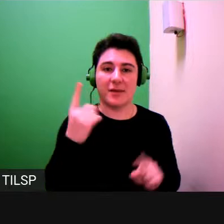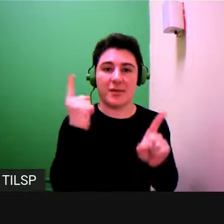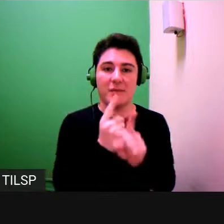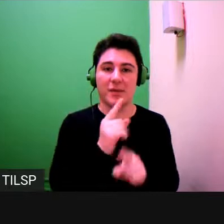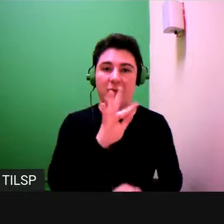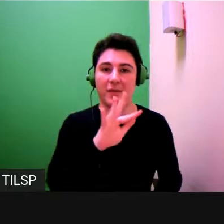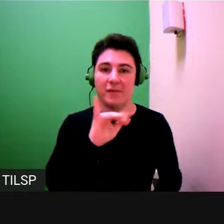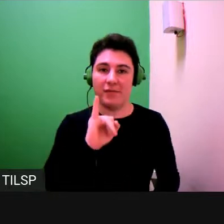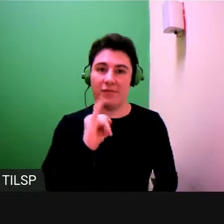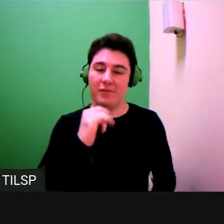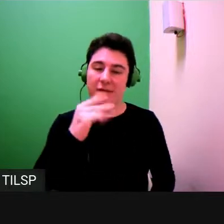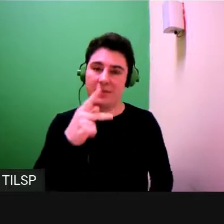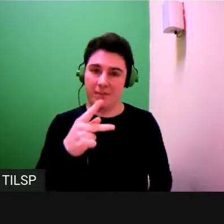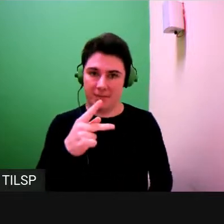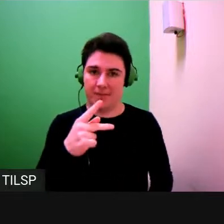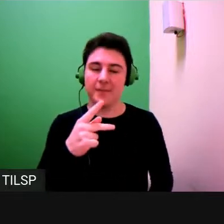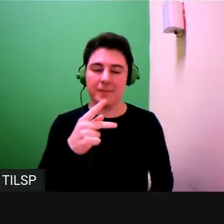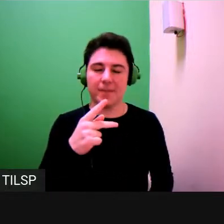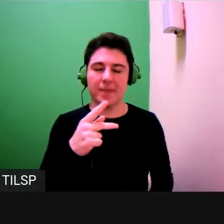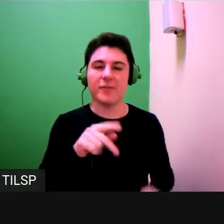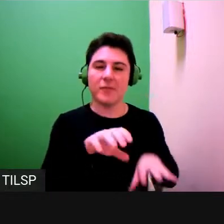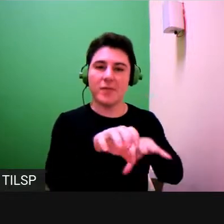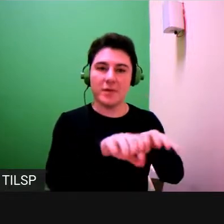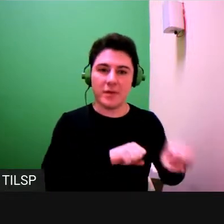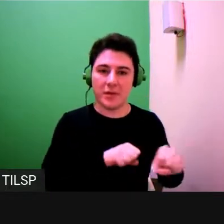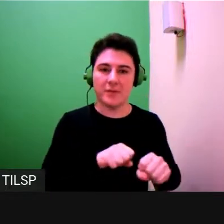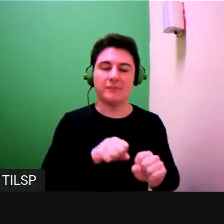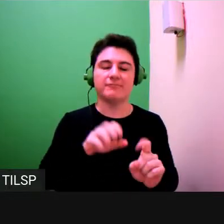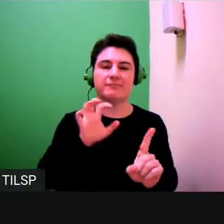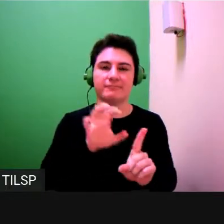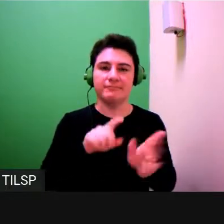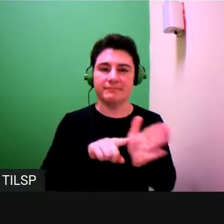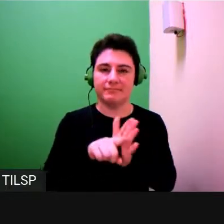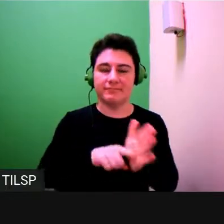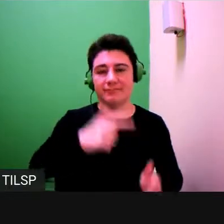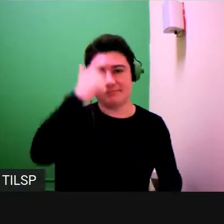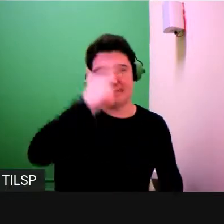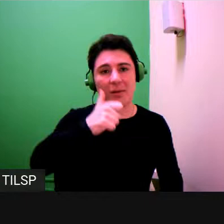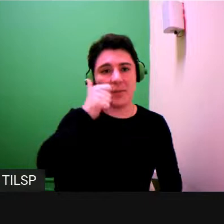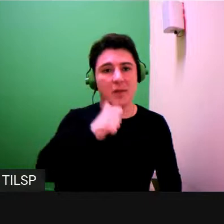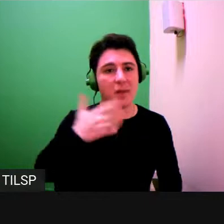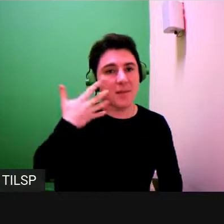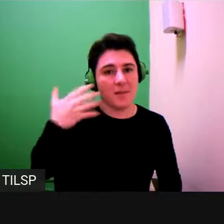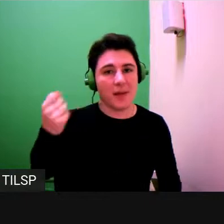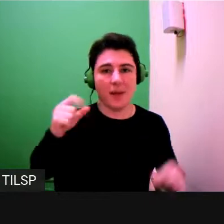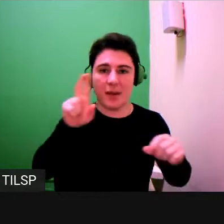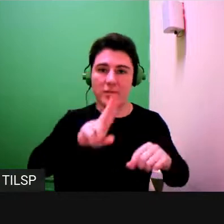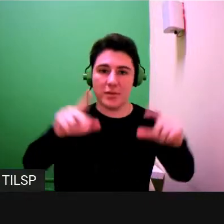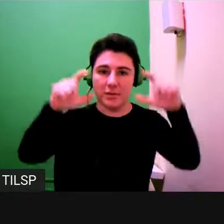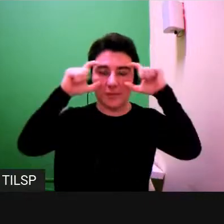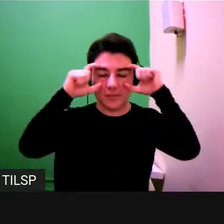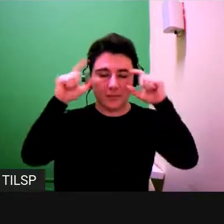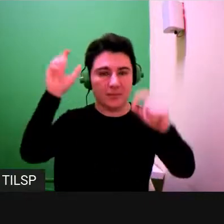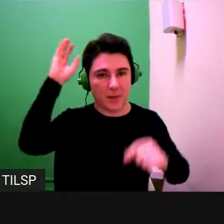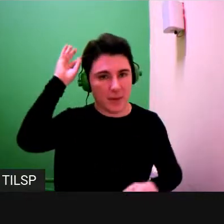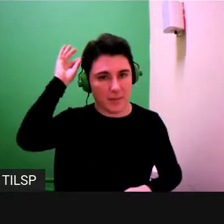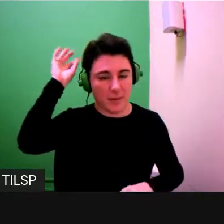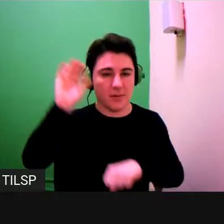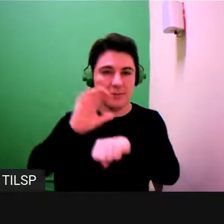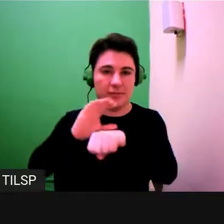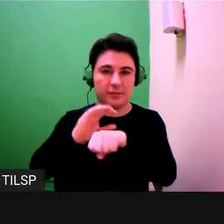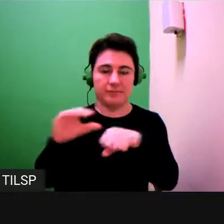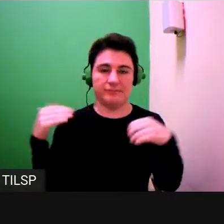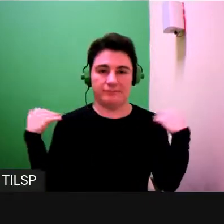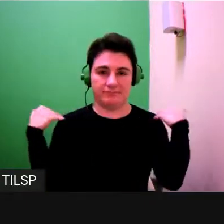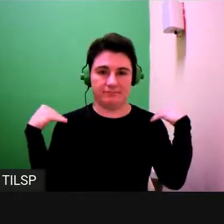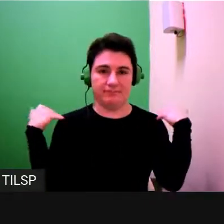Formação, Intervenção e Pesquisa. Eu sou uma mulher branca, uso óculos, tenho cabelos castanhos até os ombros,